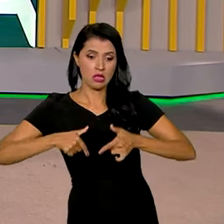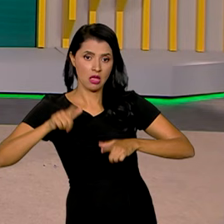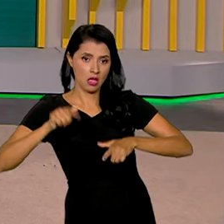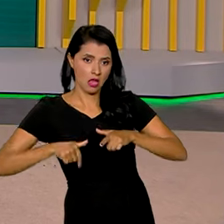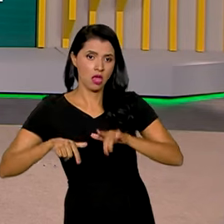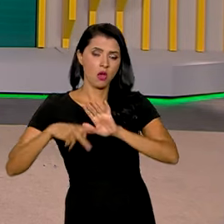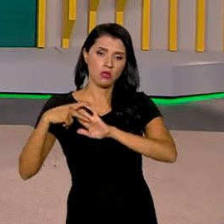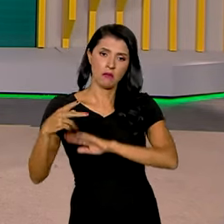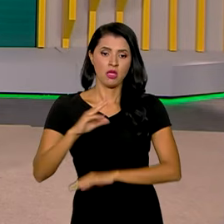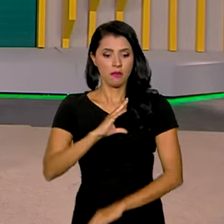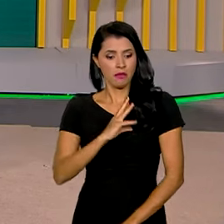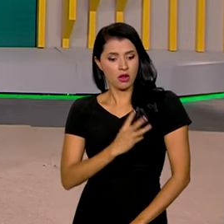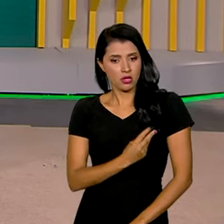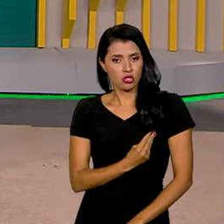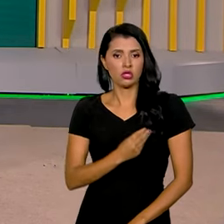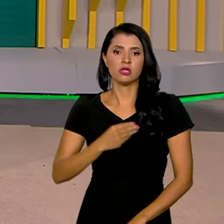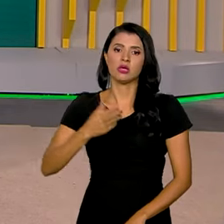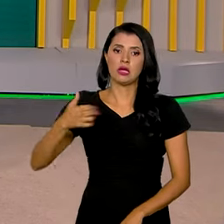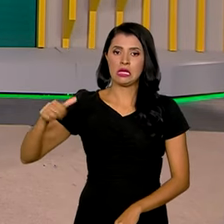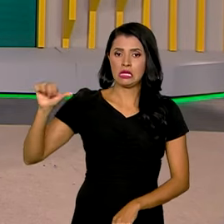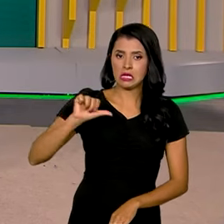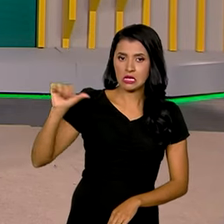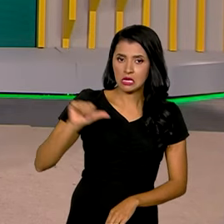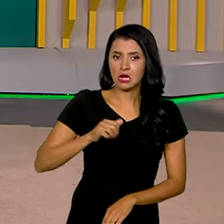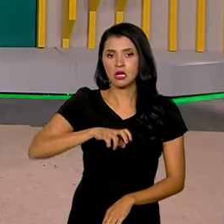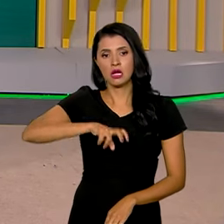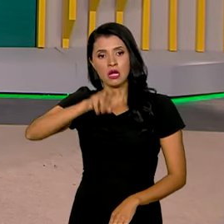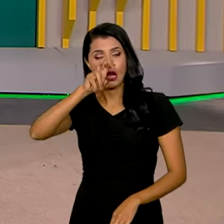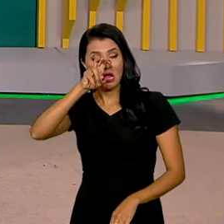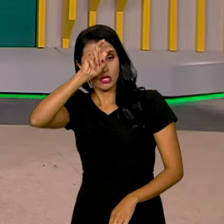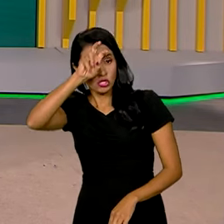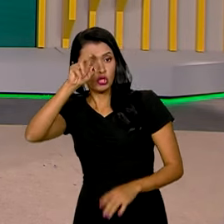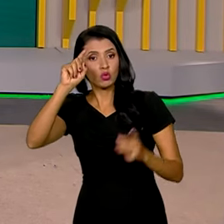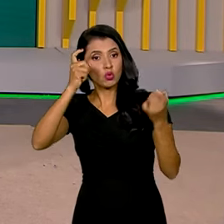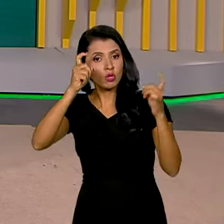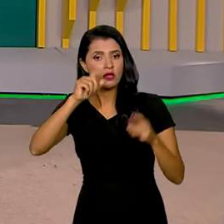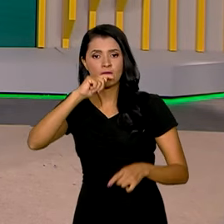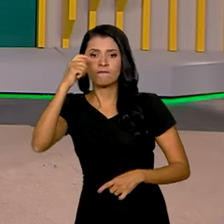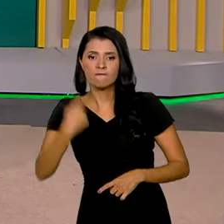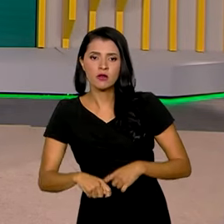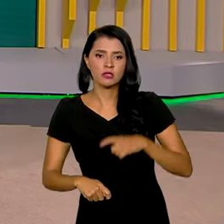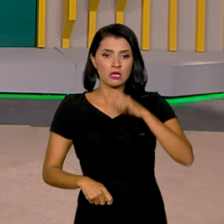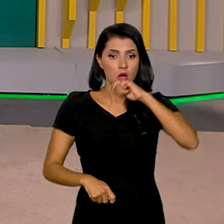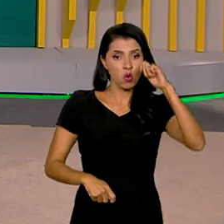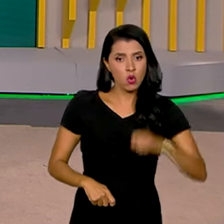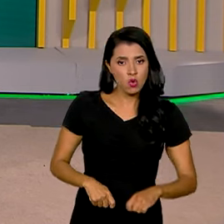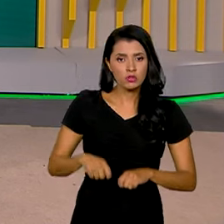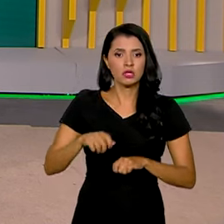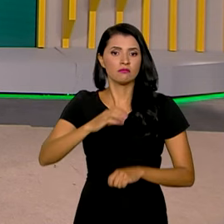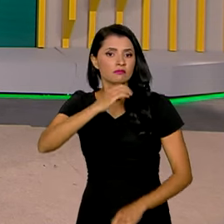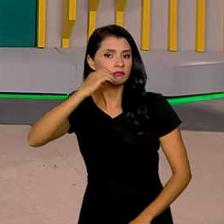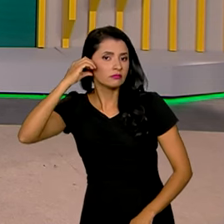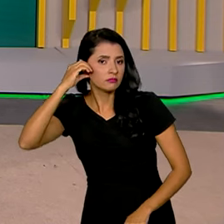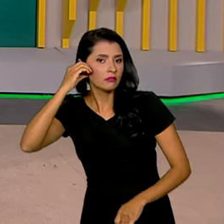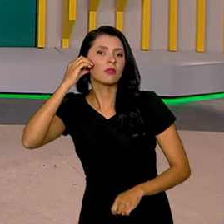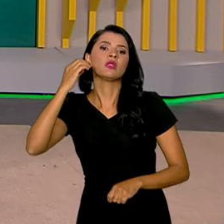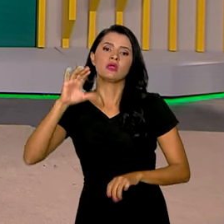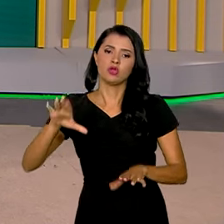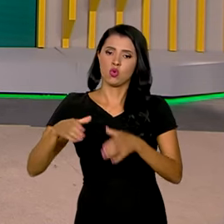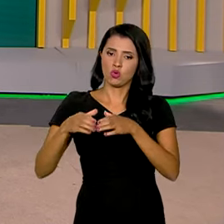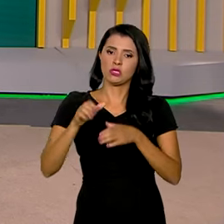da Autoridade Palestina, Irã, Egito, Turquia, França, Rússia, Emirados Árabes e do Conselho